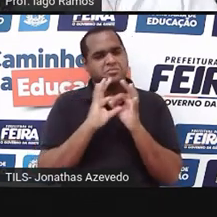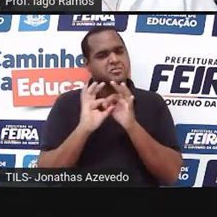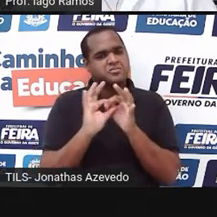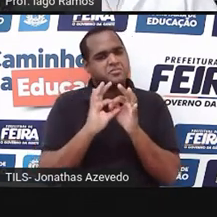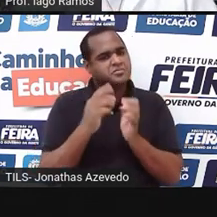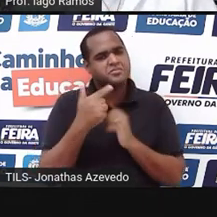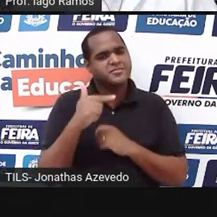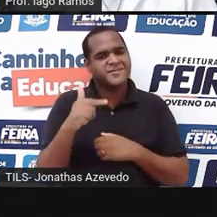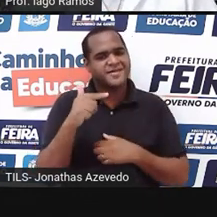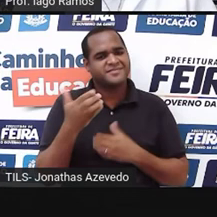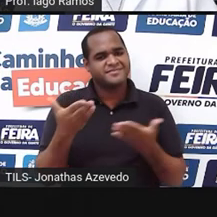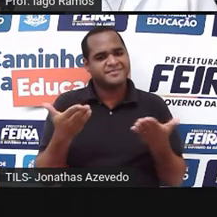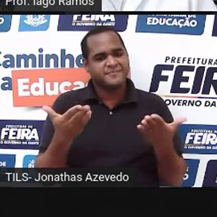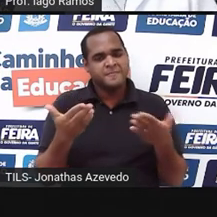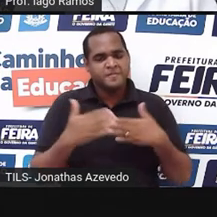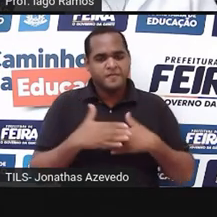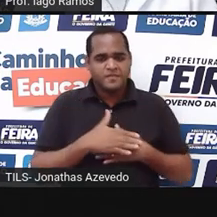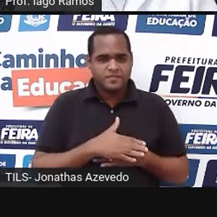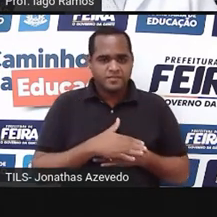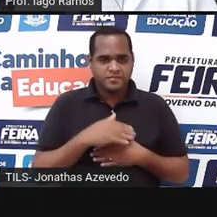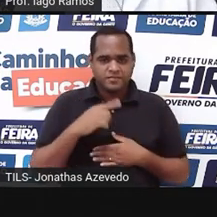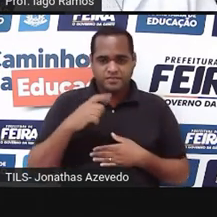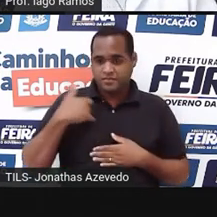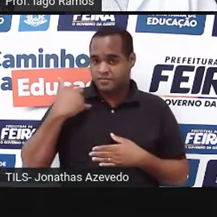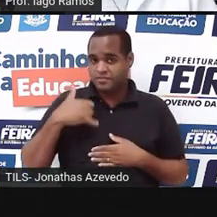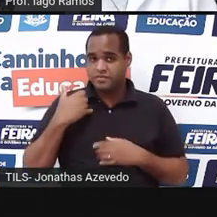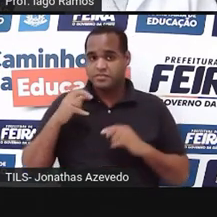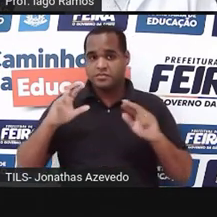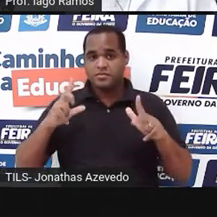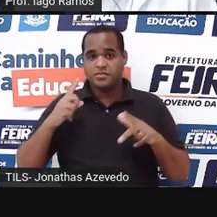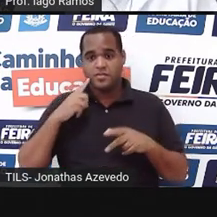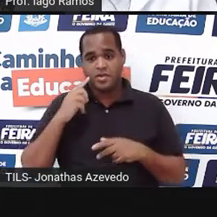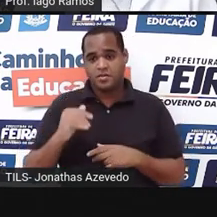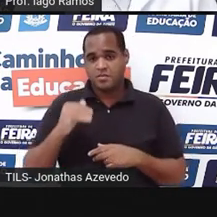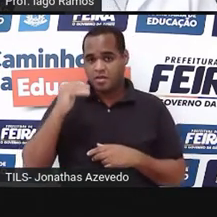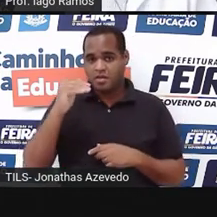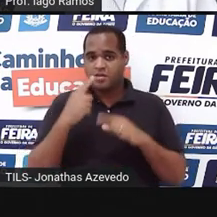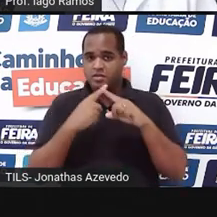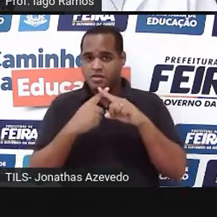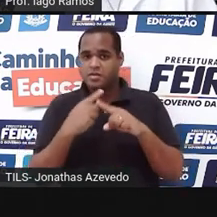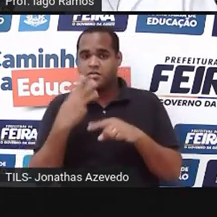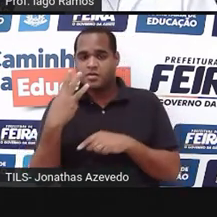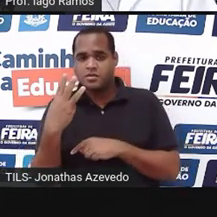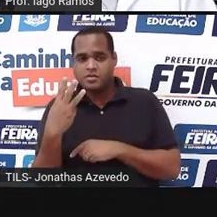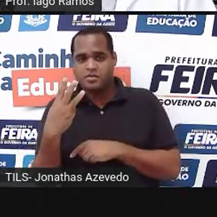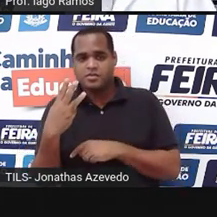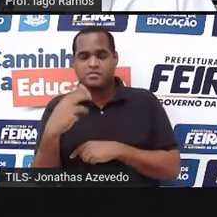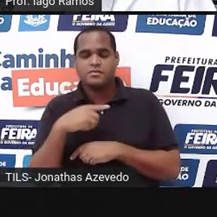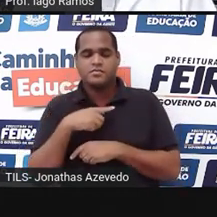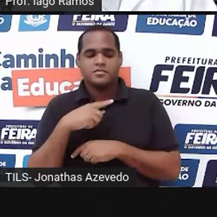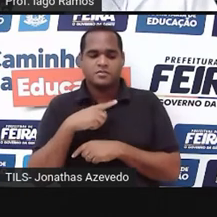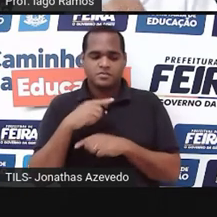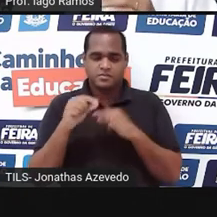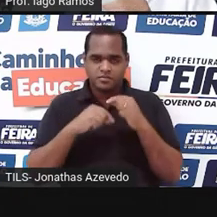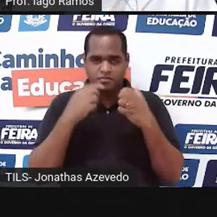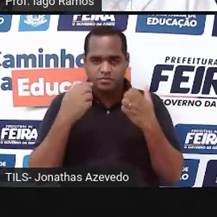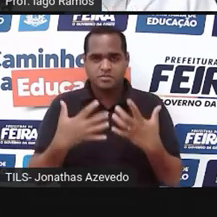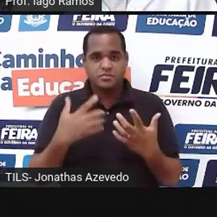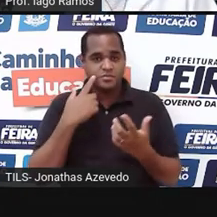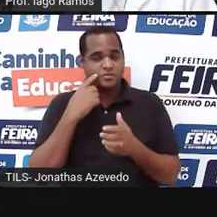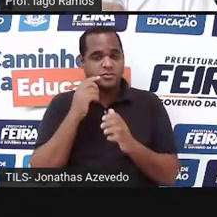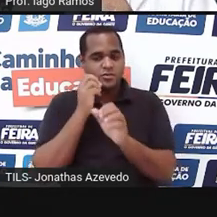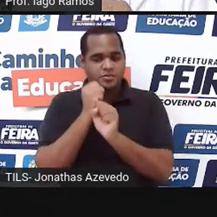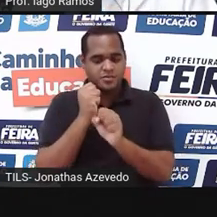Essa é a verdade. Apesar das idades aumentarem multiplicando por 3. E apesar do número do calçado